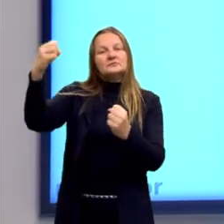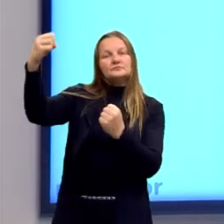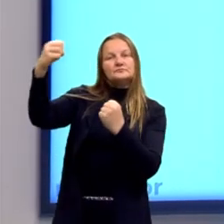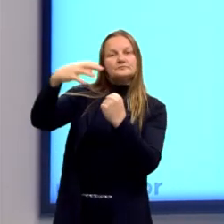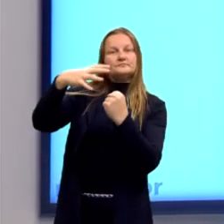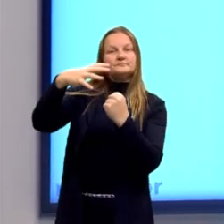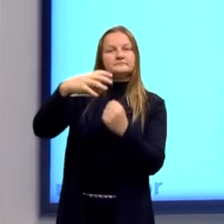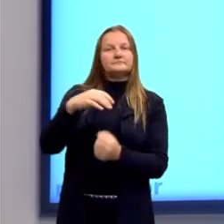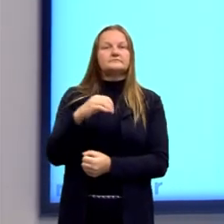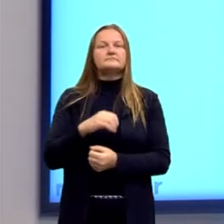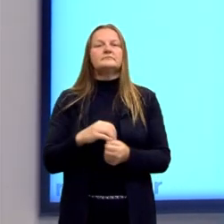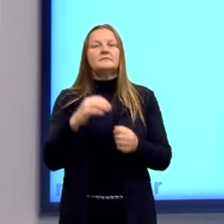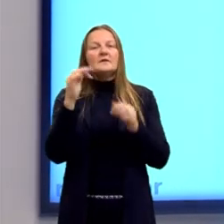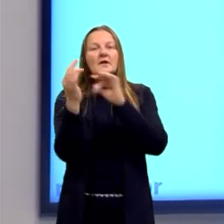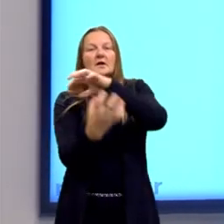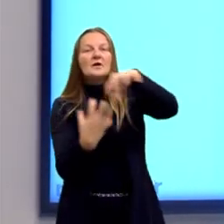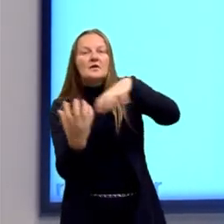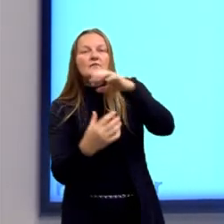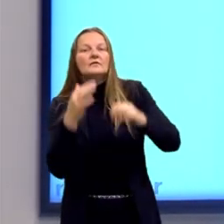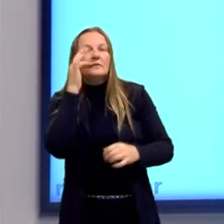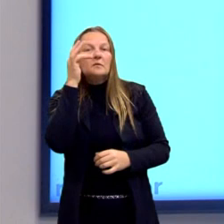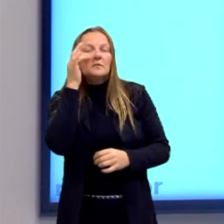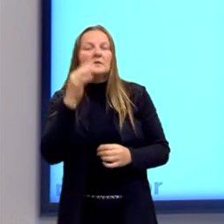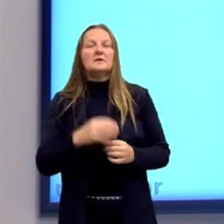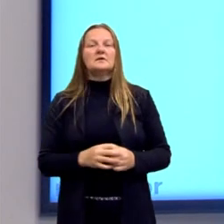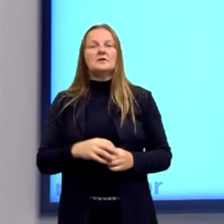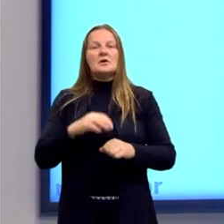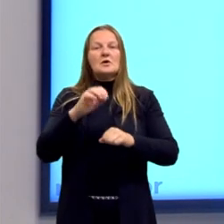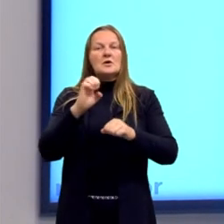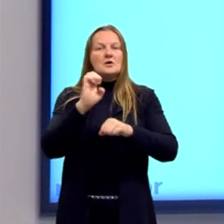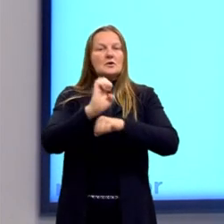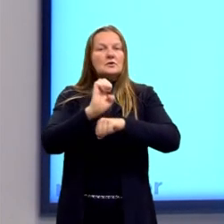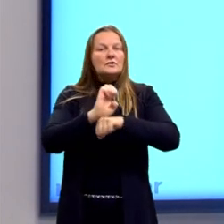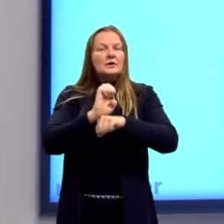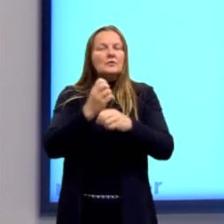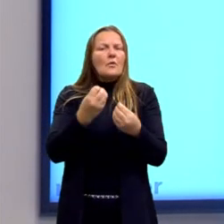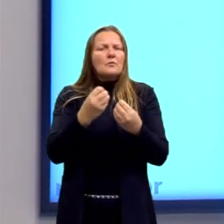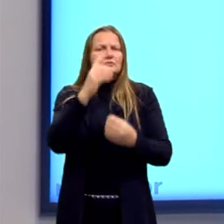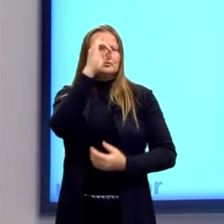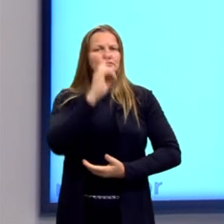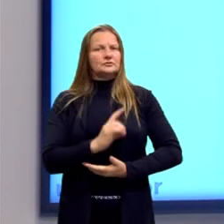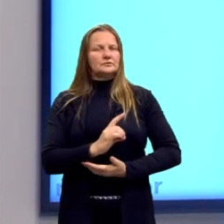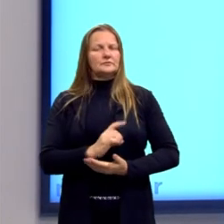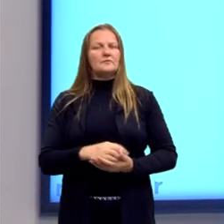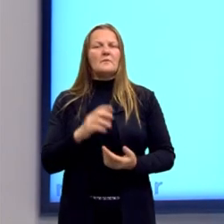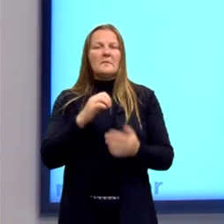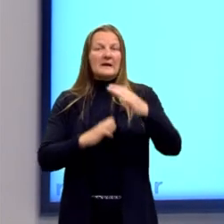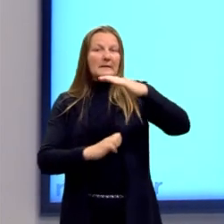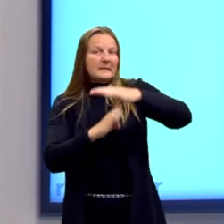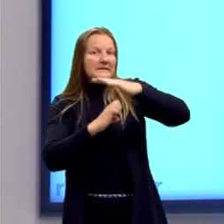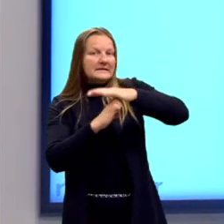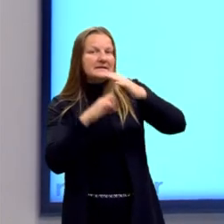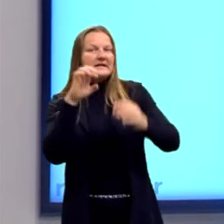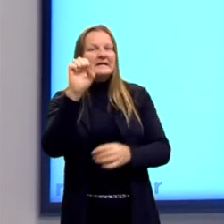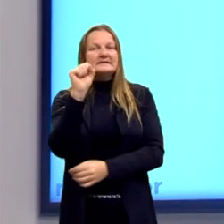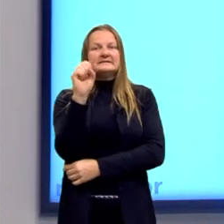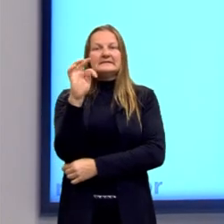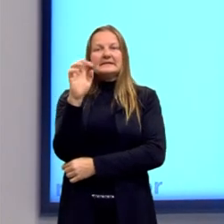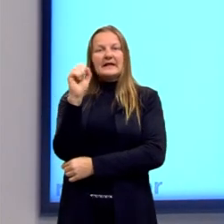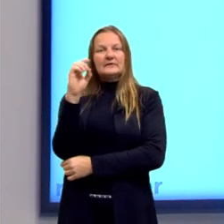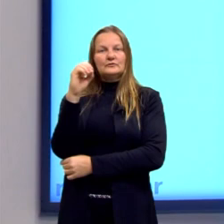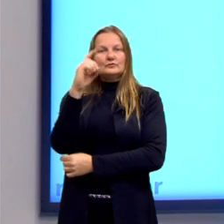a Revolução Francesa, o Estado de Direito. Isso é importante. A Revolução Industrial, a Revolução